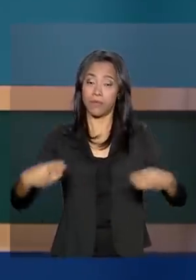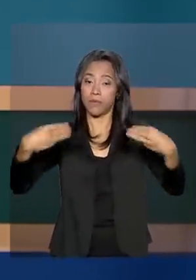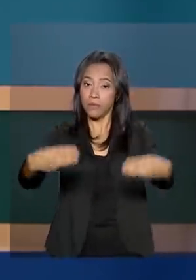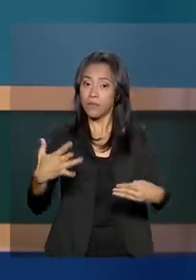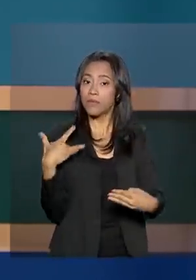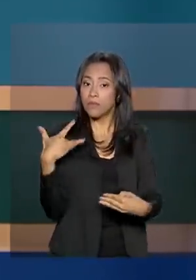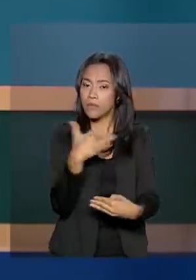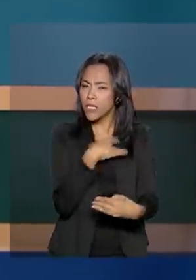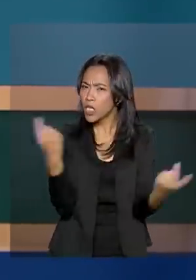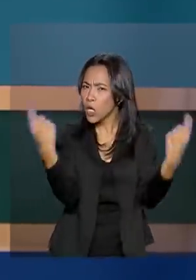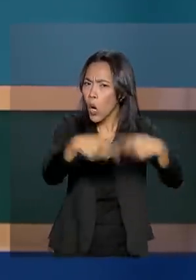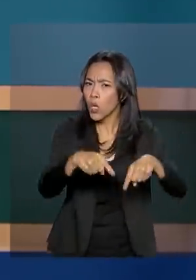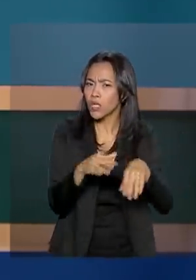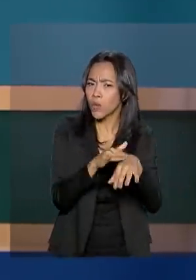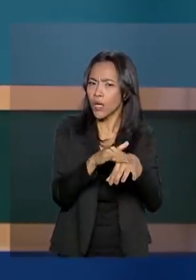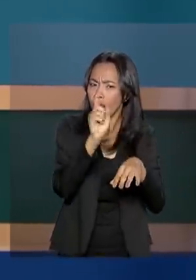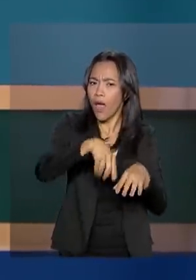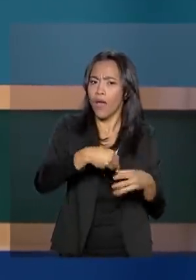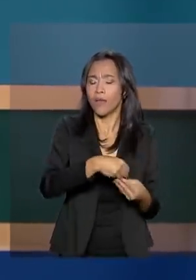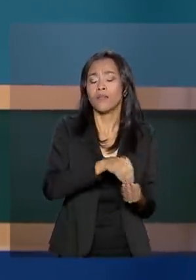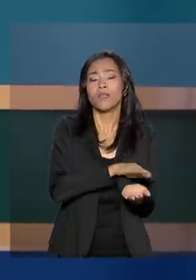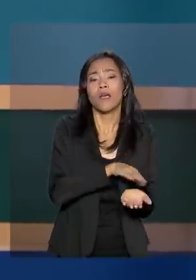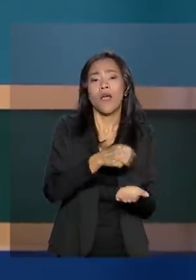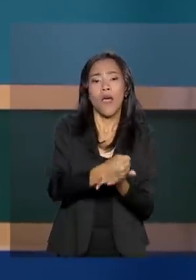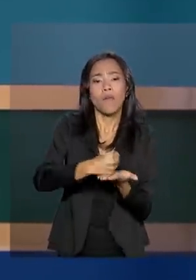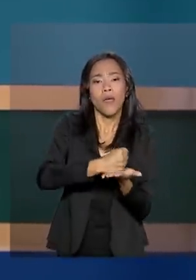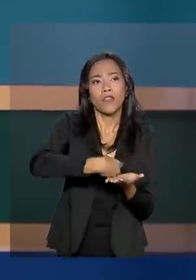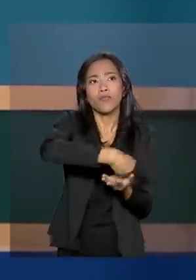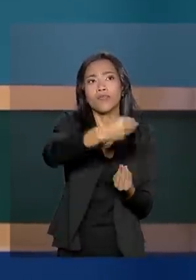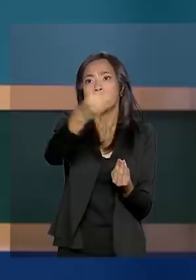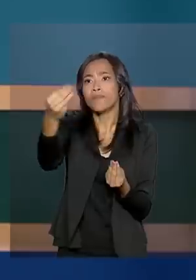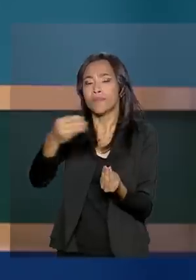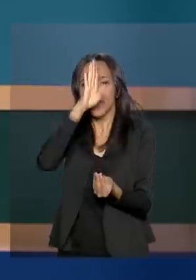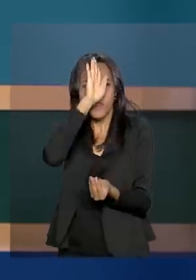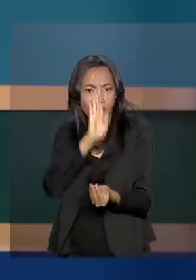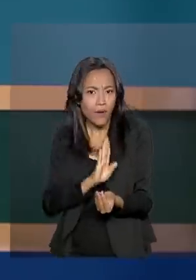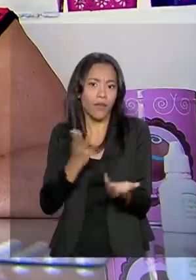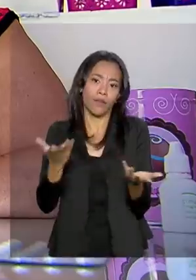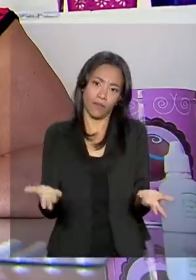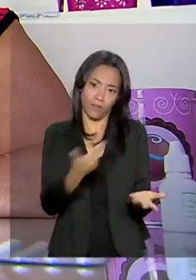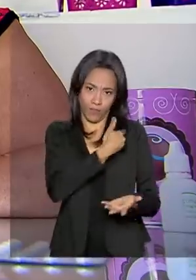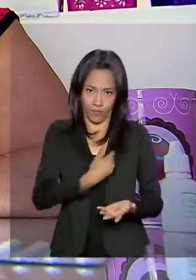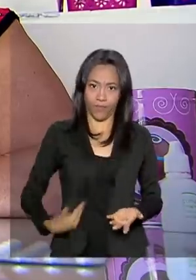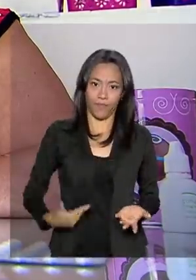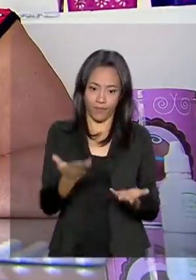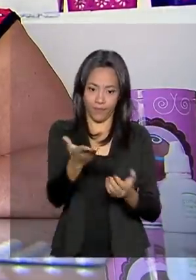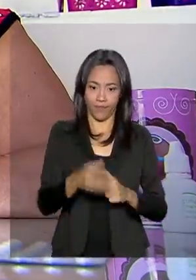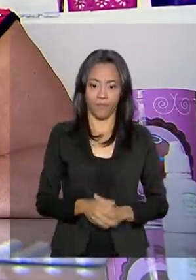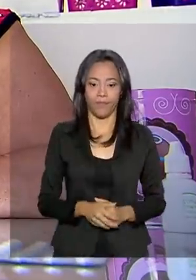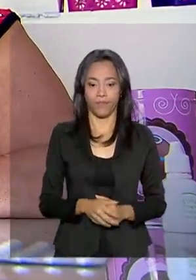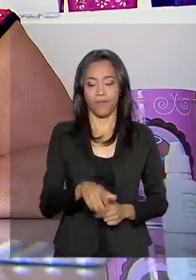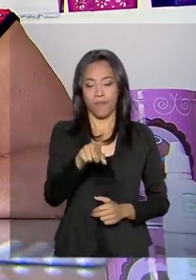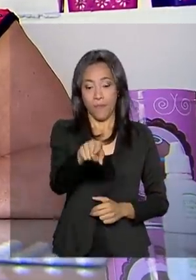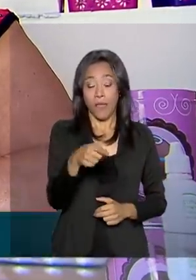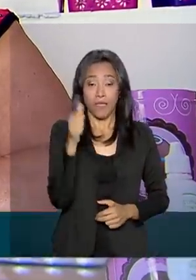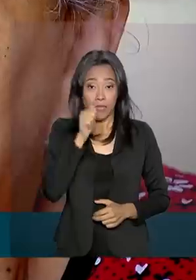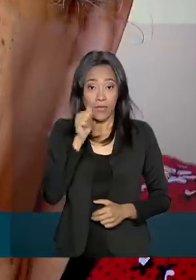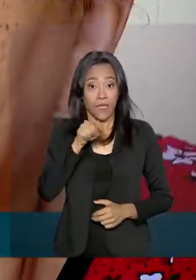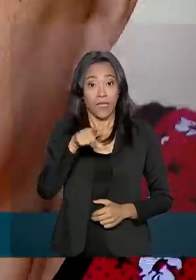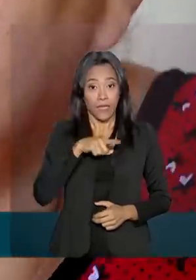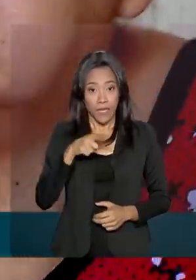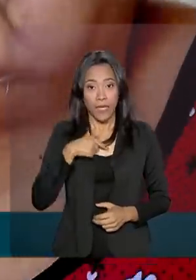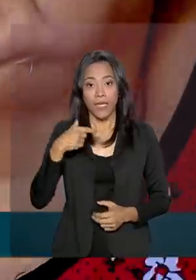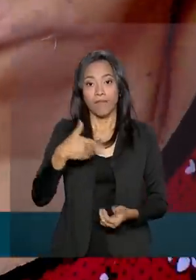E para combater a doença, são distribuídos medicamentos gratuitamente pelo SUS. Dona Luísa tem diabetes